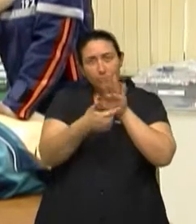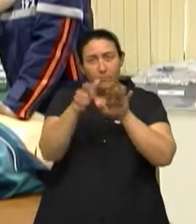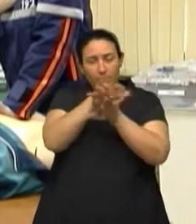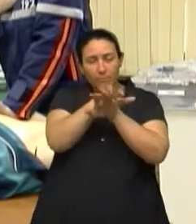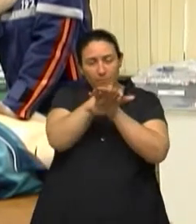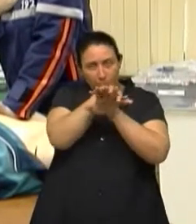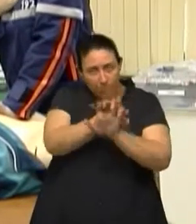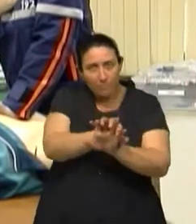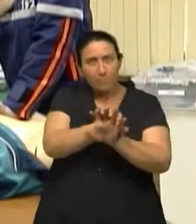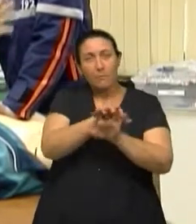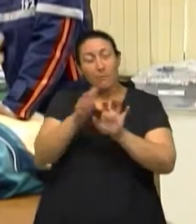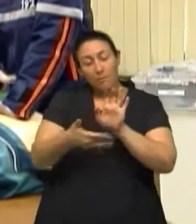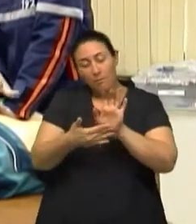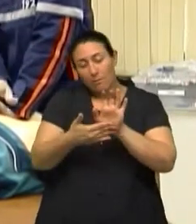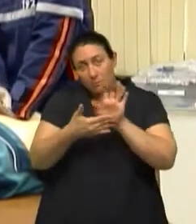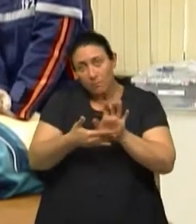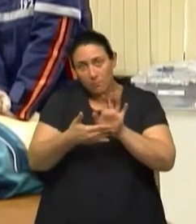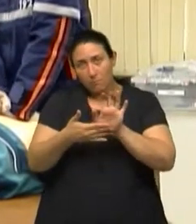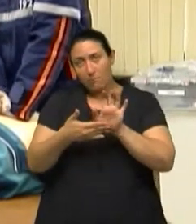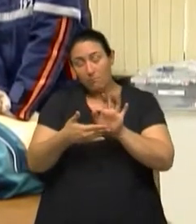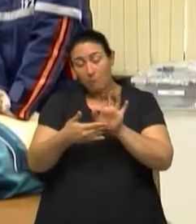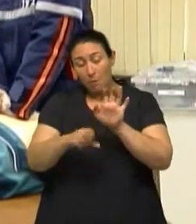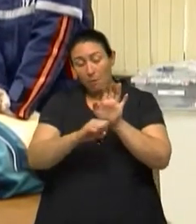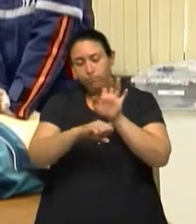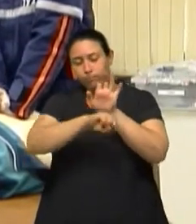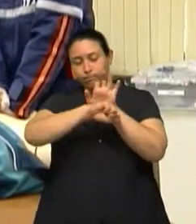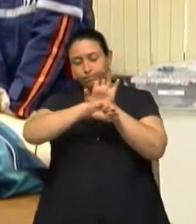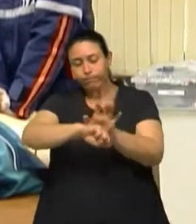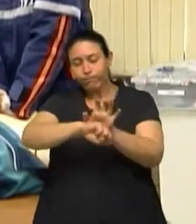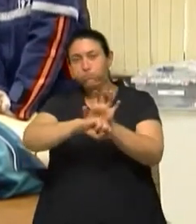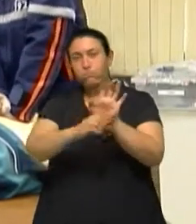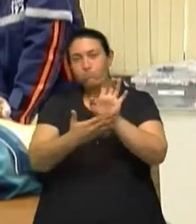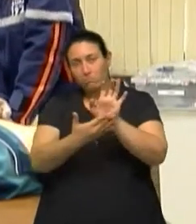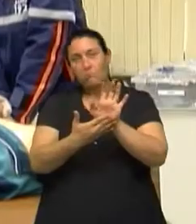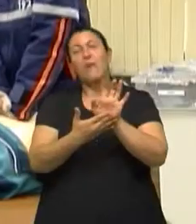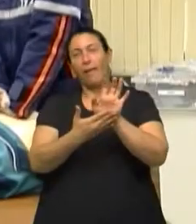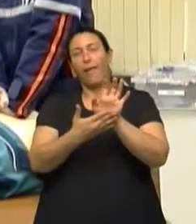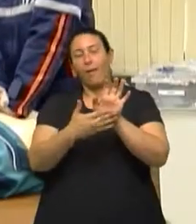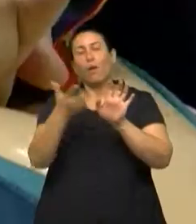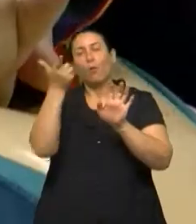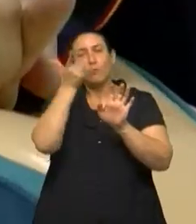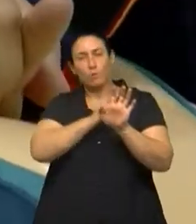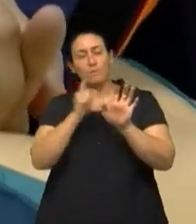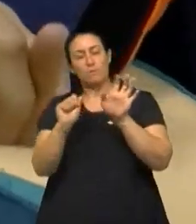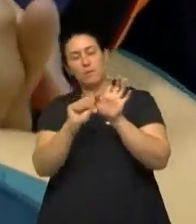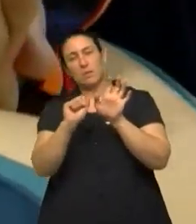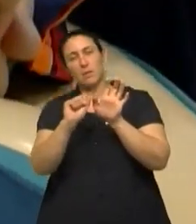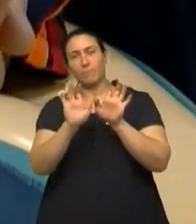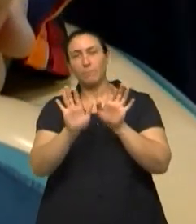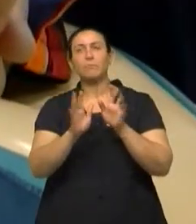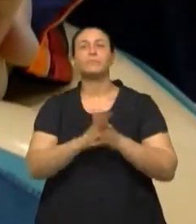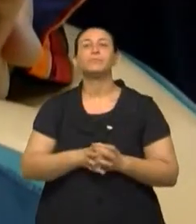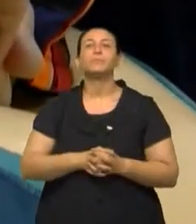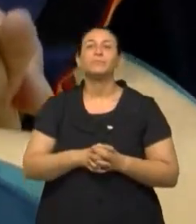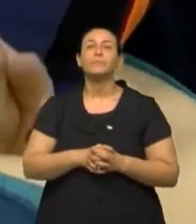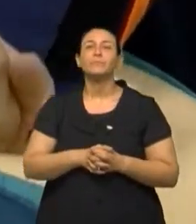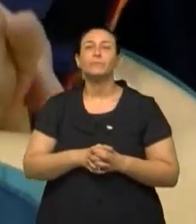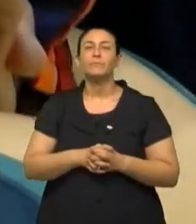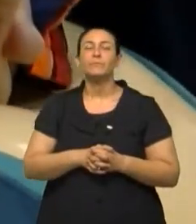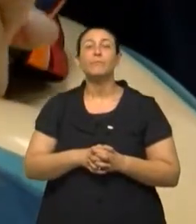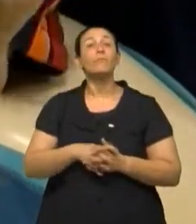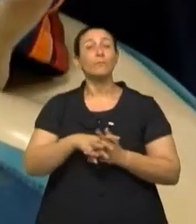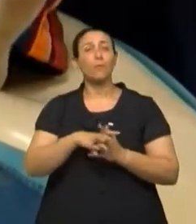o meu tórax em 90 graus, o tórax da vítima, e eu simplesmente largo o peso do corpo, tá?